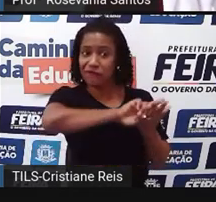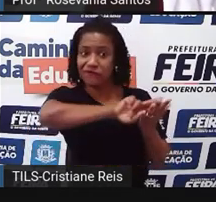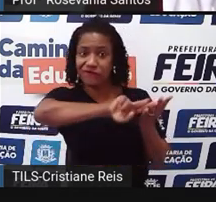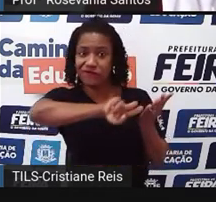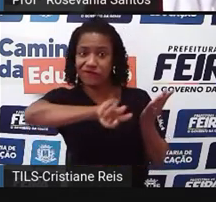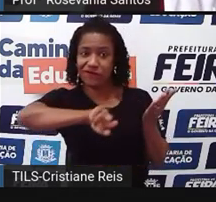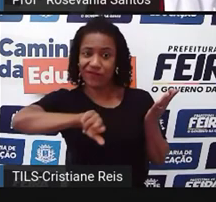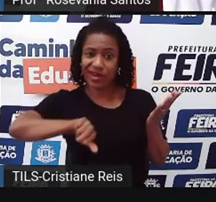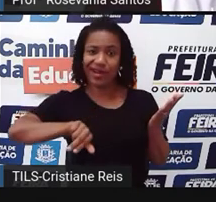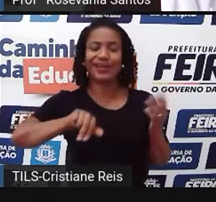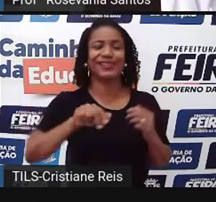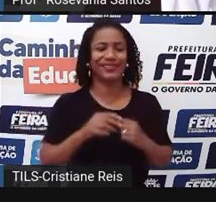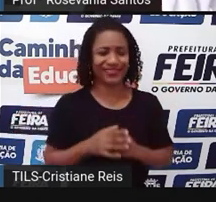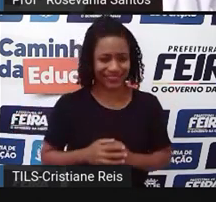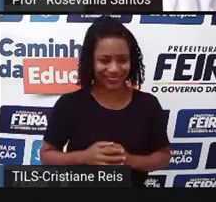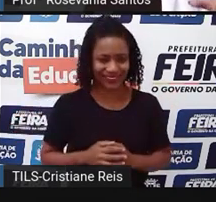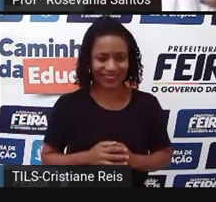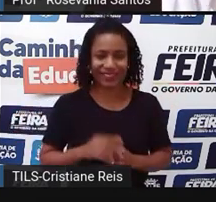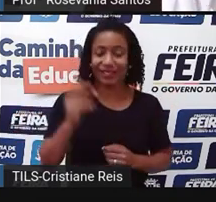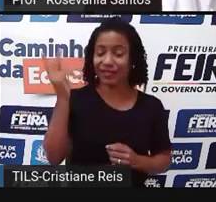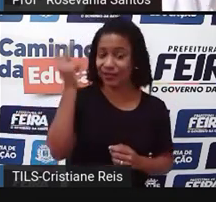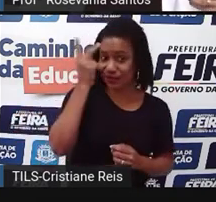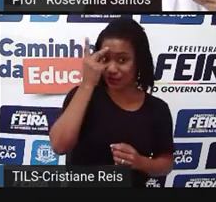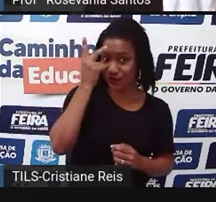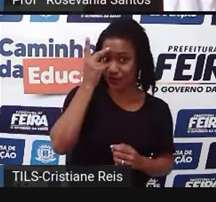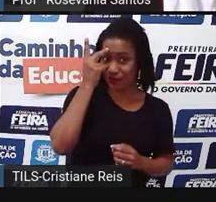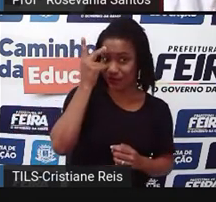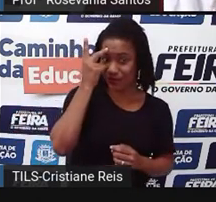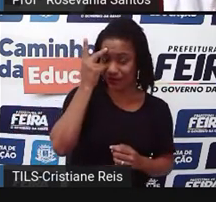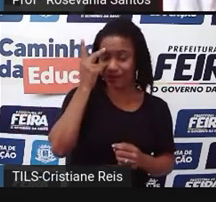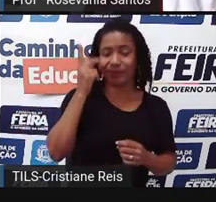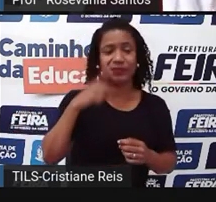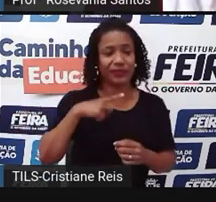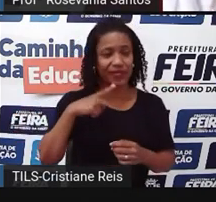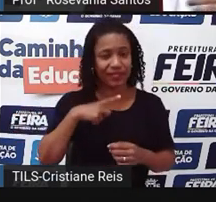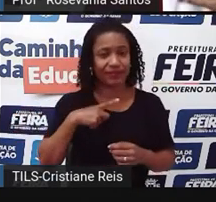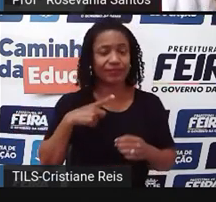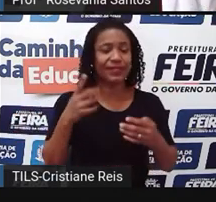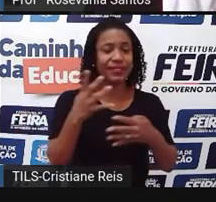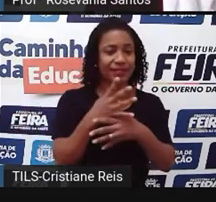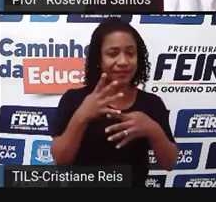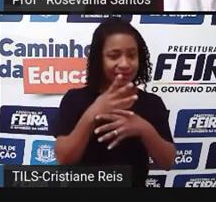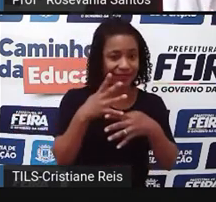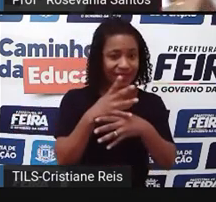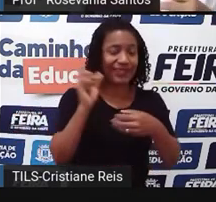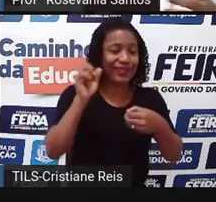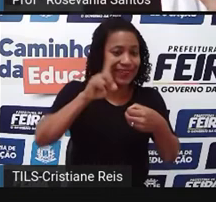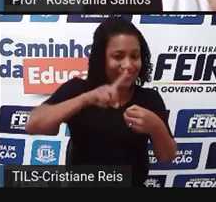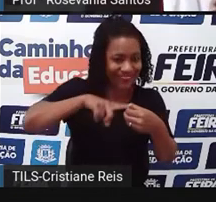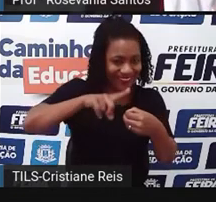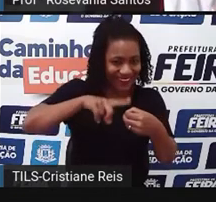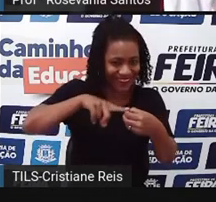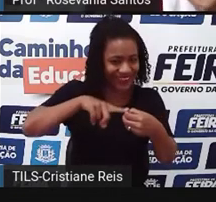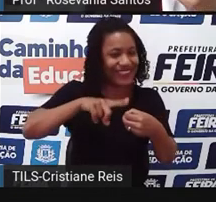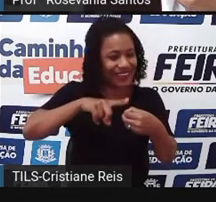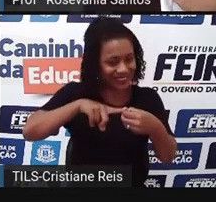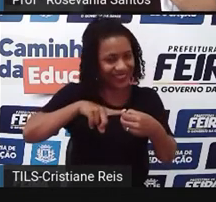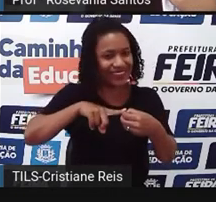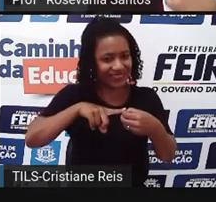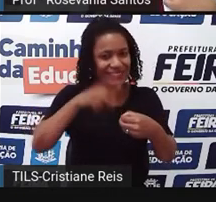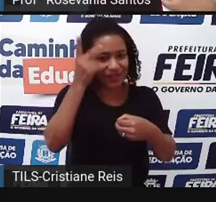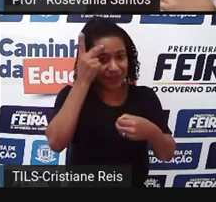particularidades. Em São Paulo, você vai ter desde aquelas cidades, vamos dizer assim, bem do interior, como o pessoal gosta de